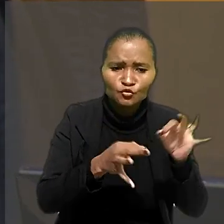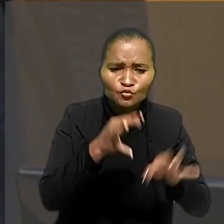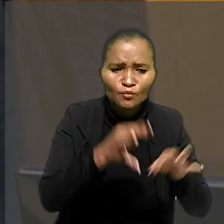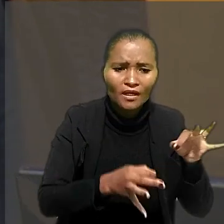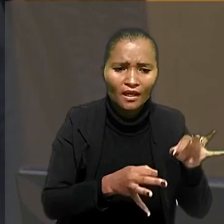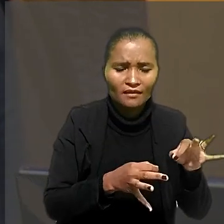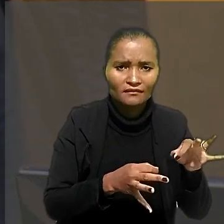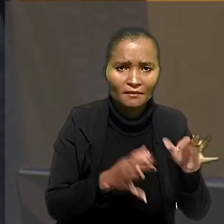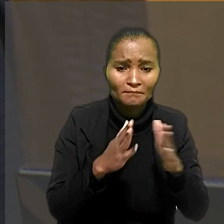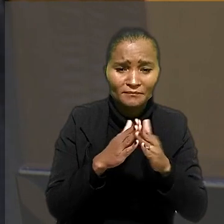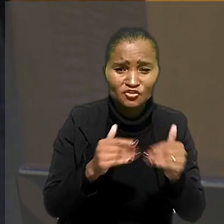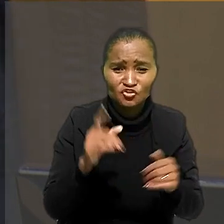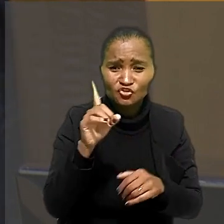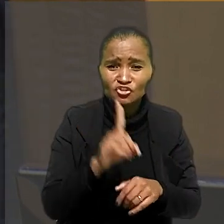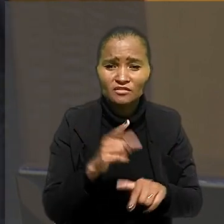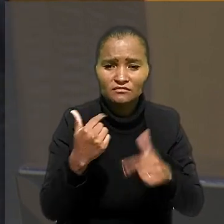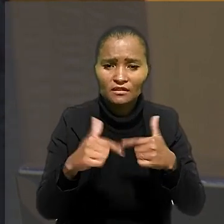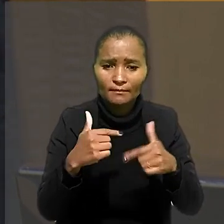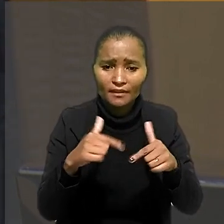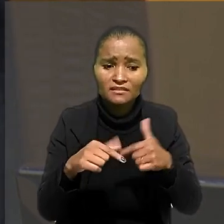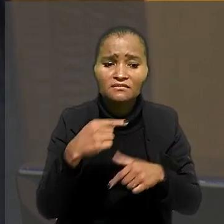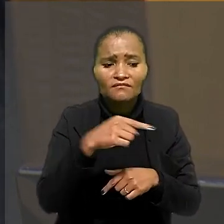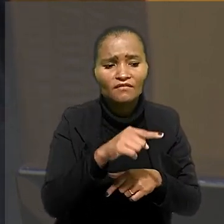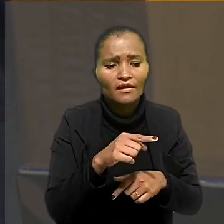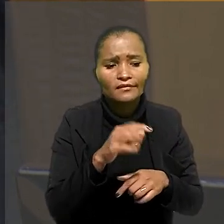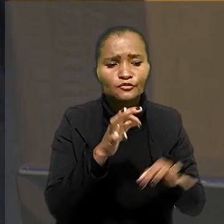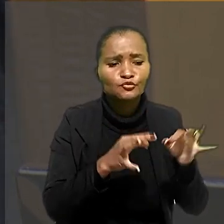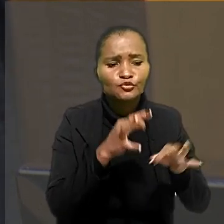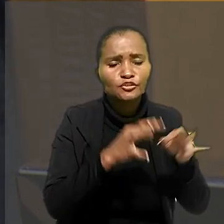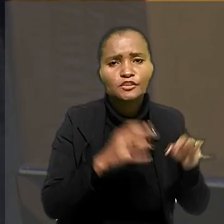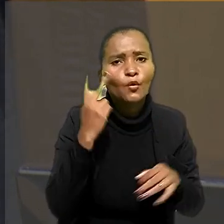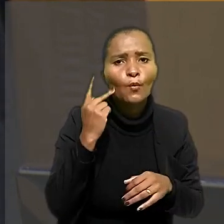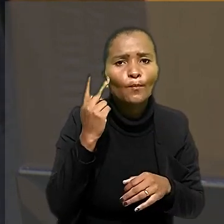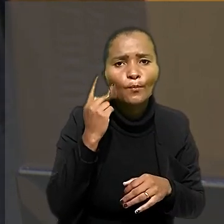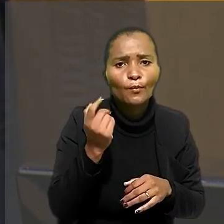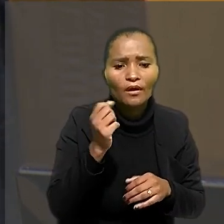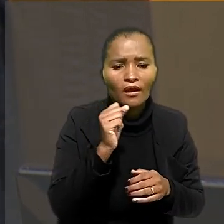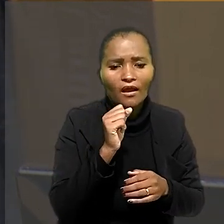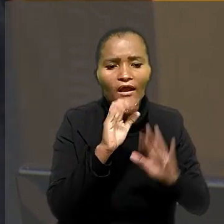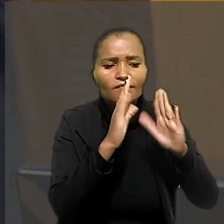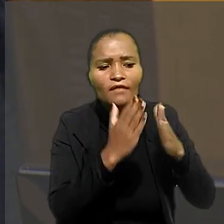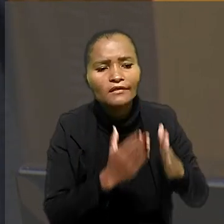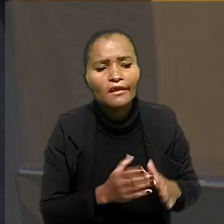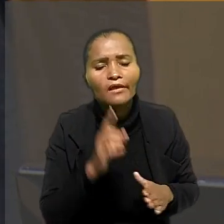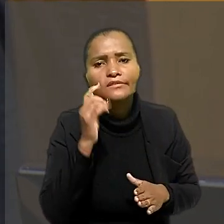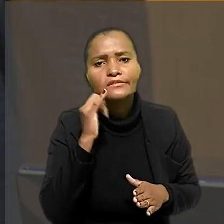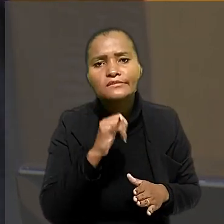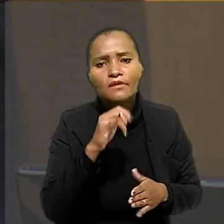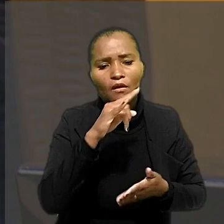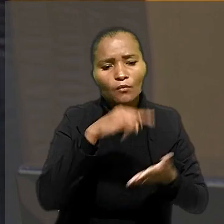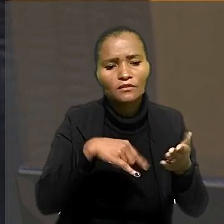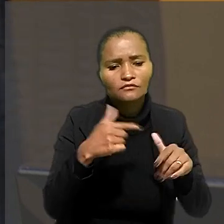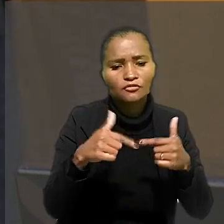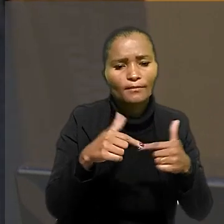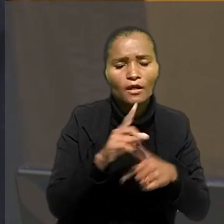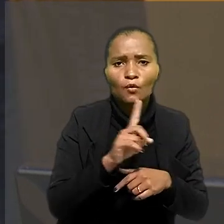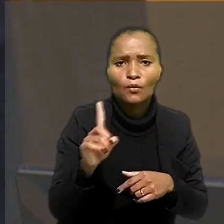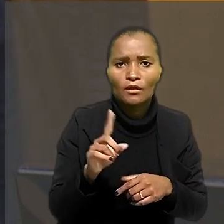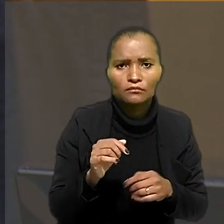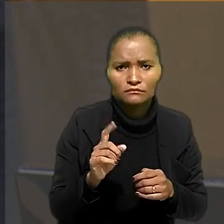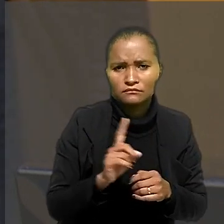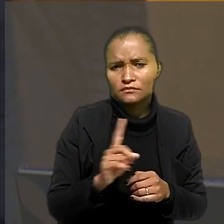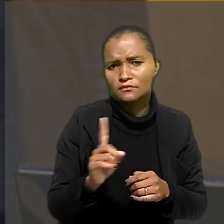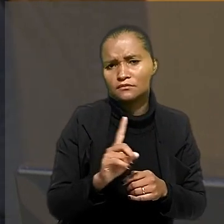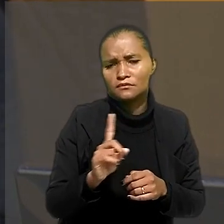pedido de direitos trabalhistas vão para a Justiça comum, para a Justiça comum avaliar se é contrato de trabalho ou não. De